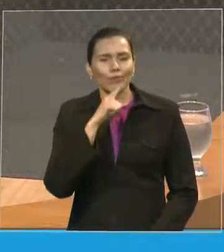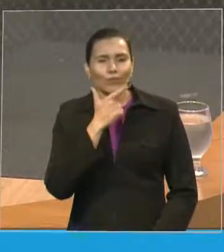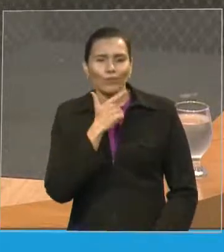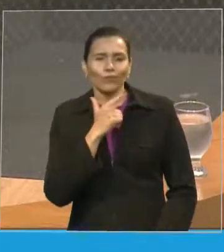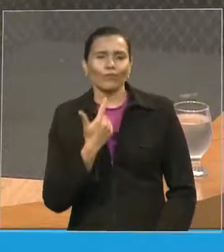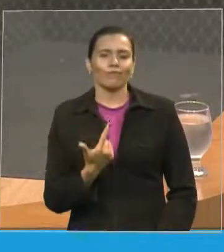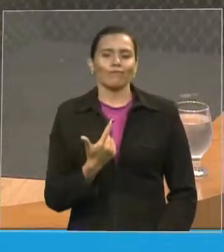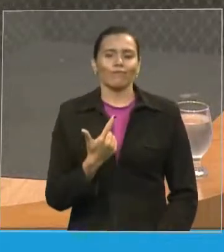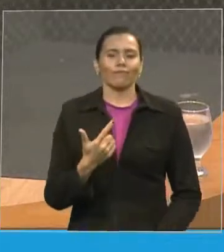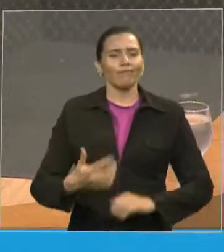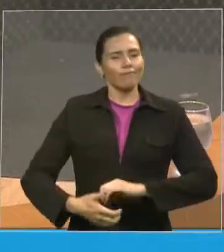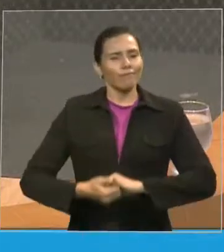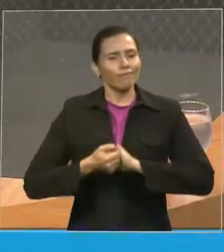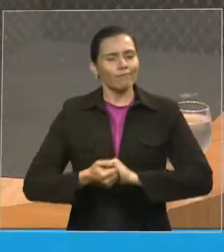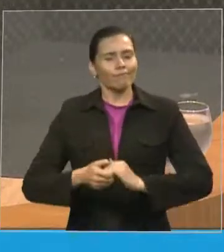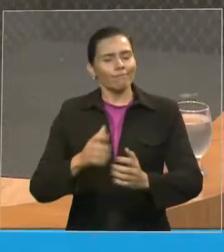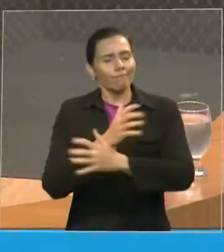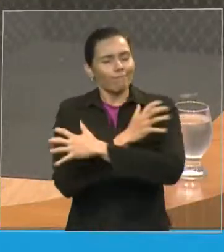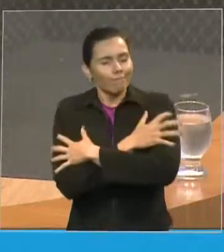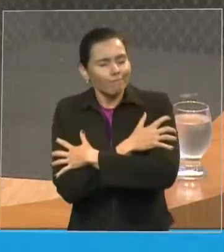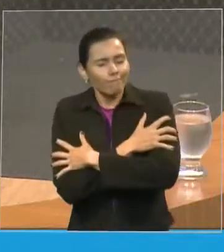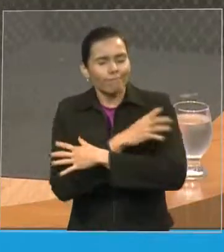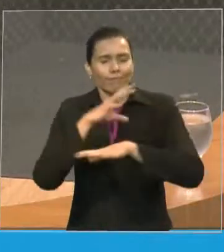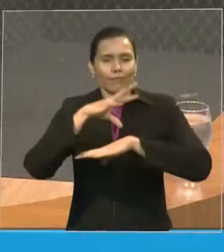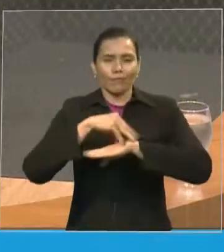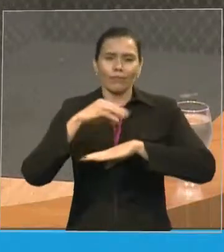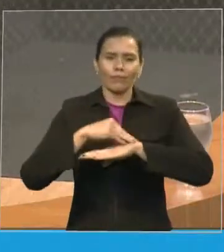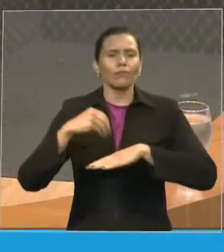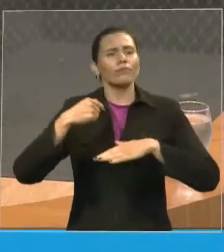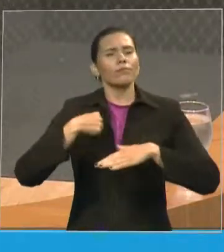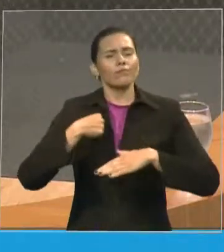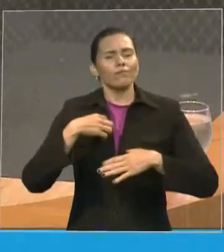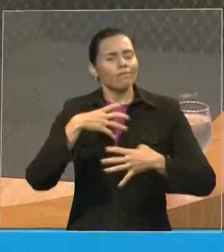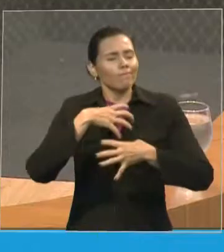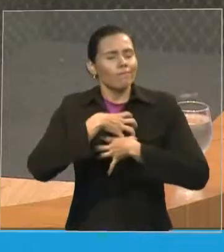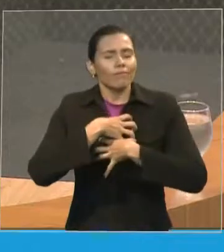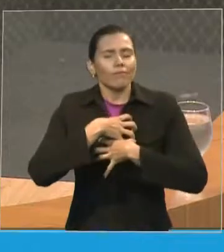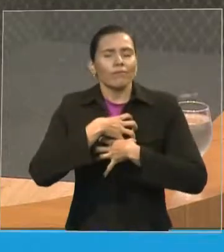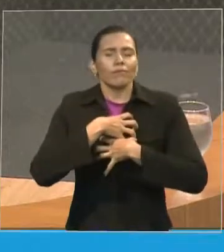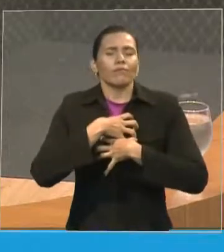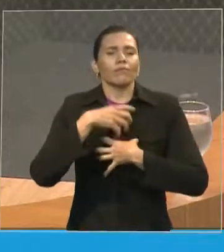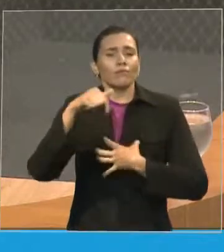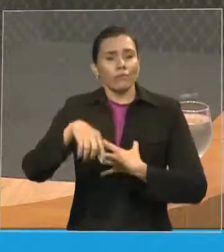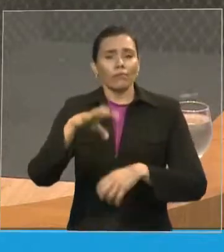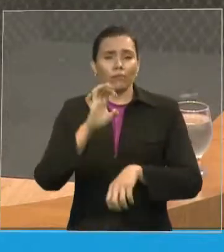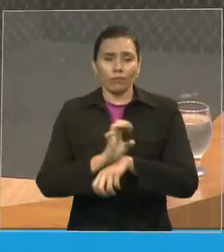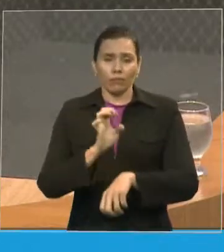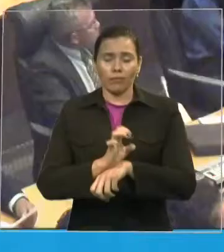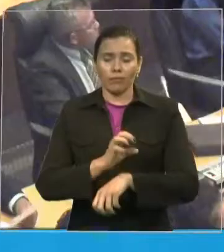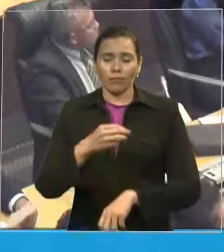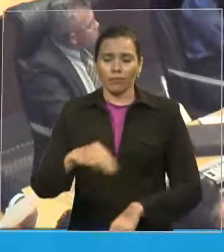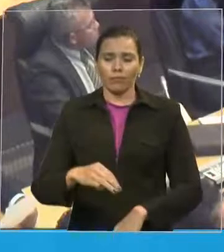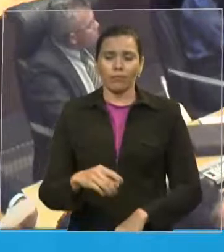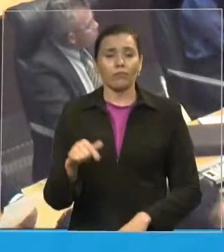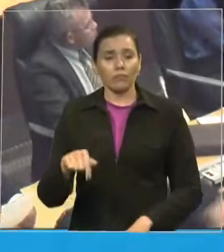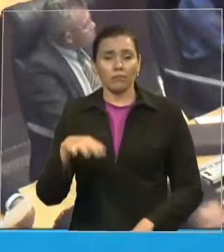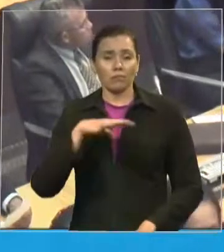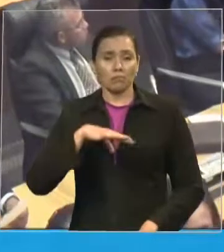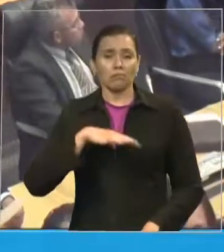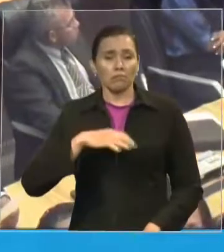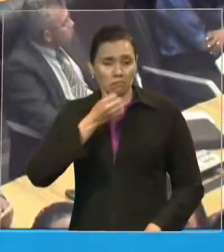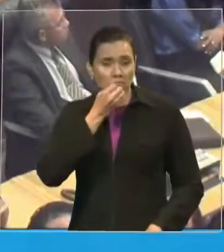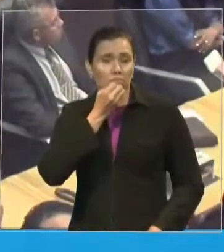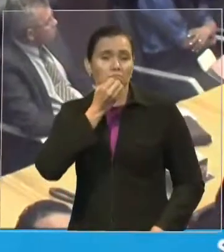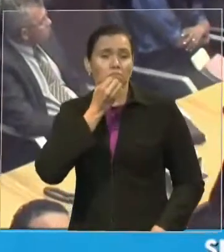esse aperto de mão, esse abraço caloroso, neste estado em que se fala o melhor português do